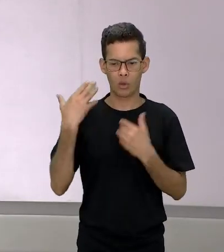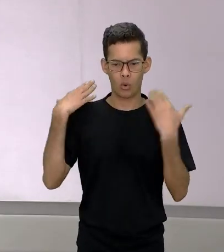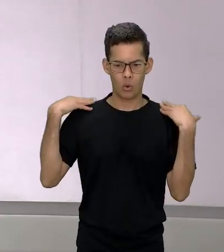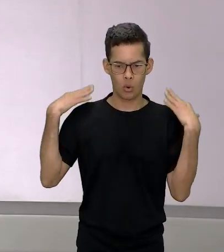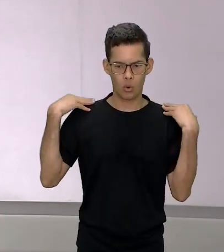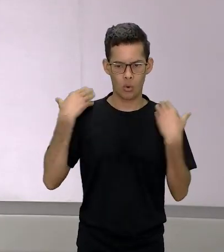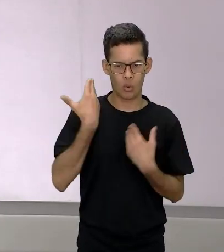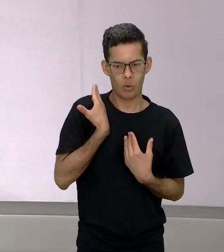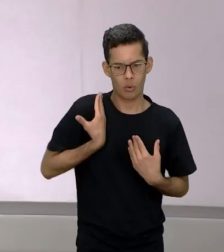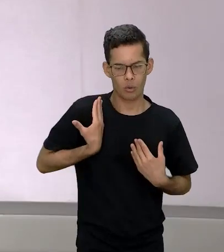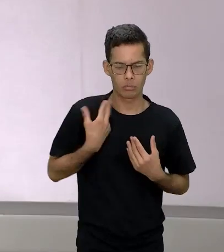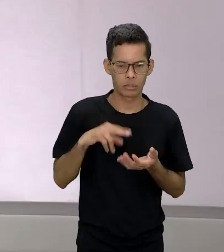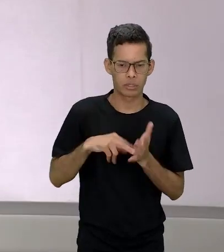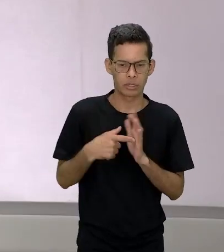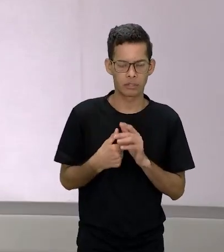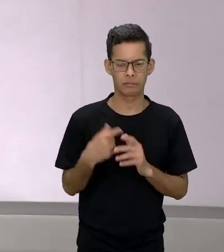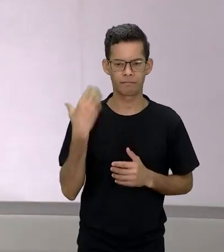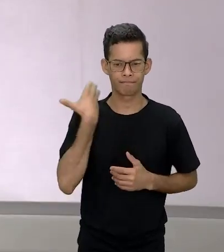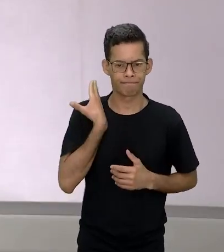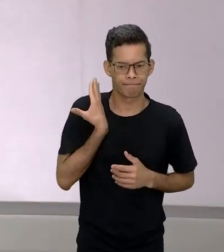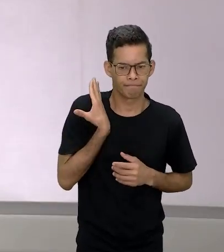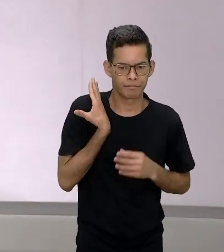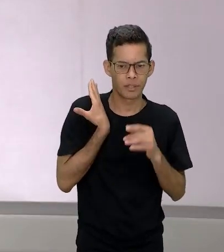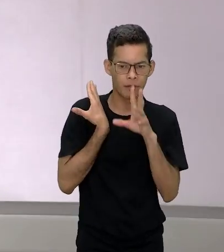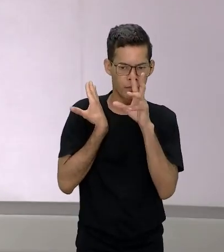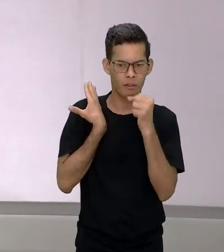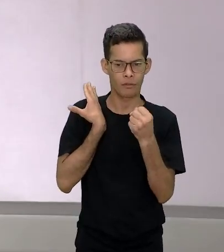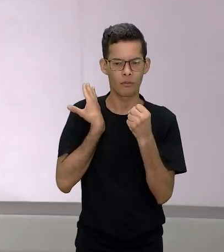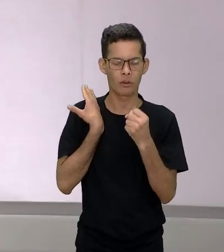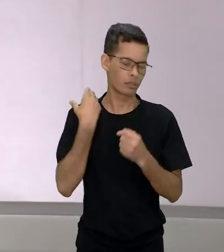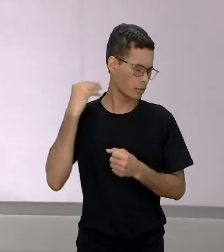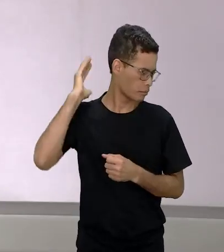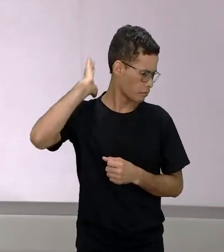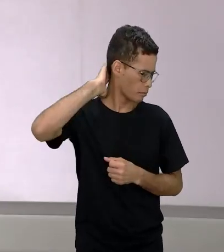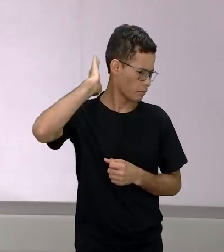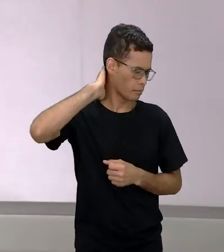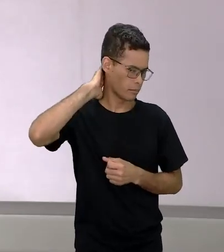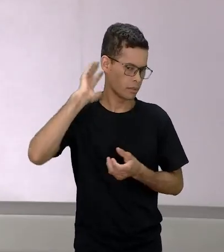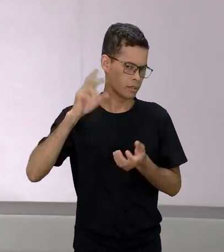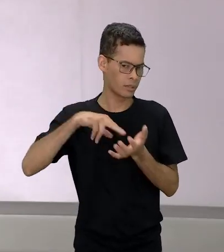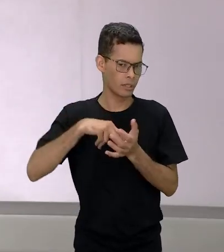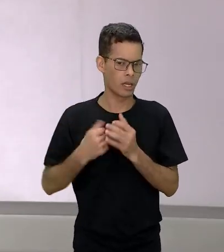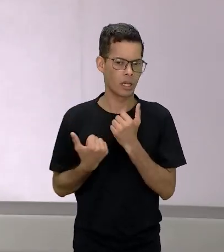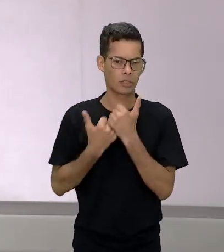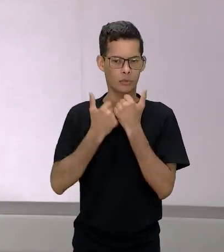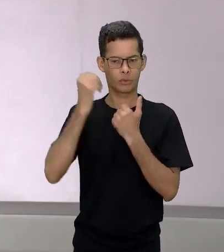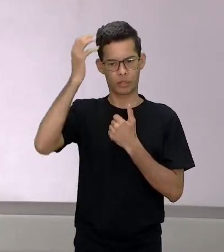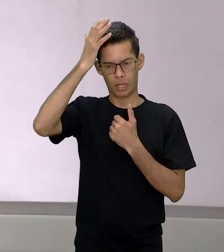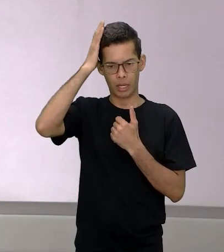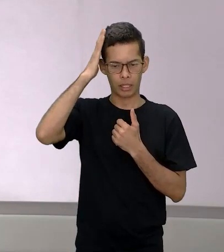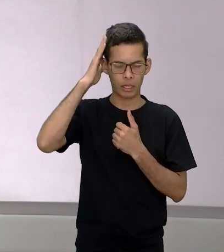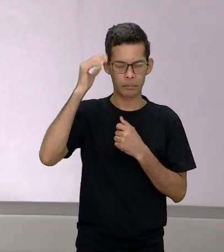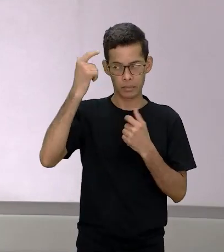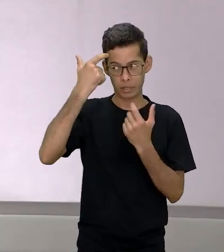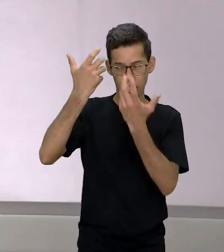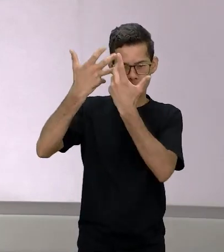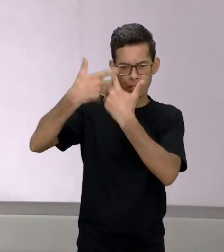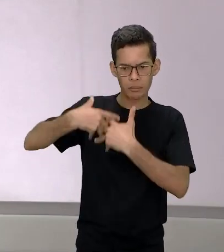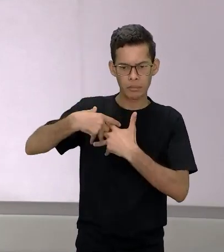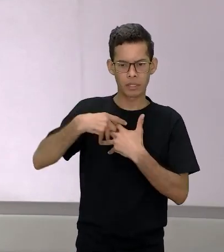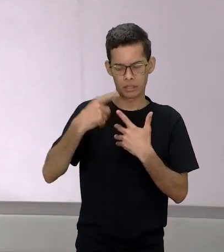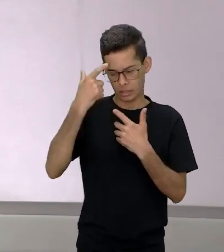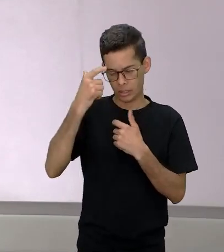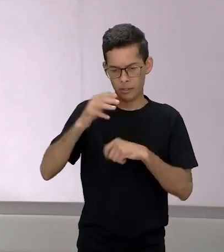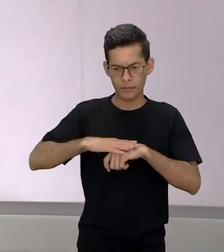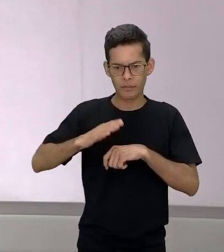que sustenta pensando na questão da nuca que sustenta a cabeça que pensa que age